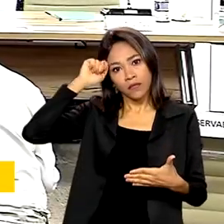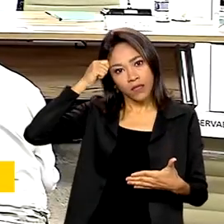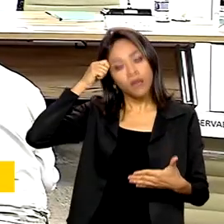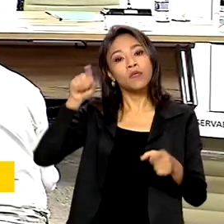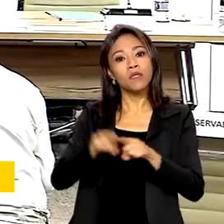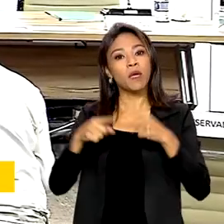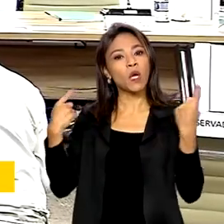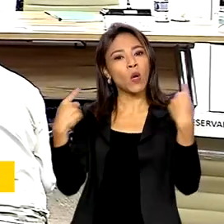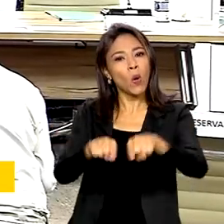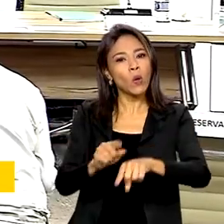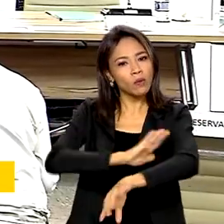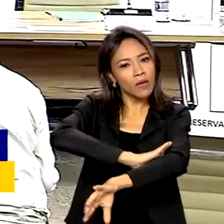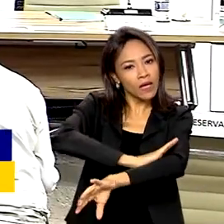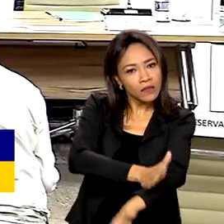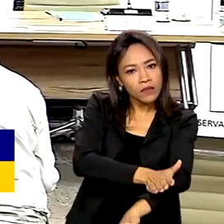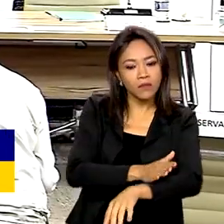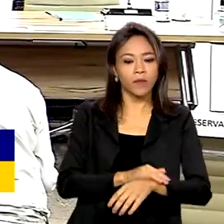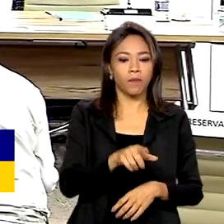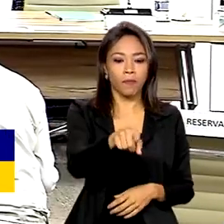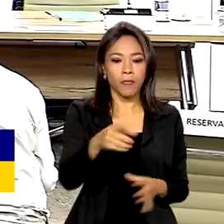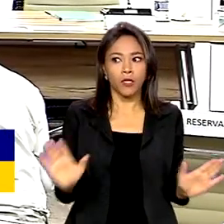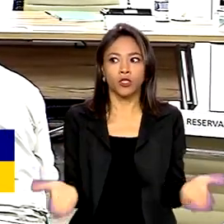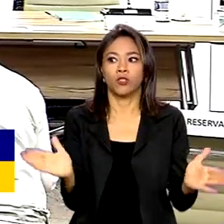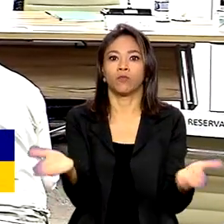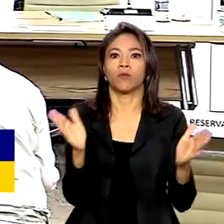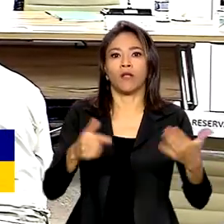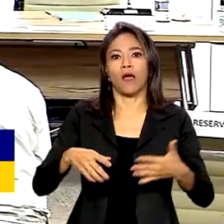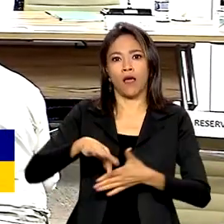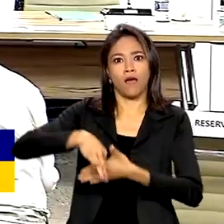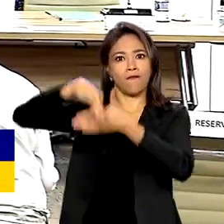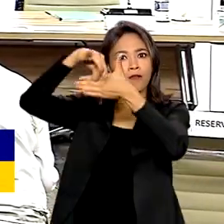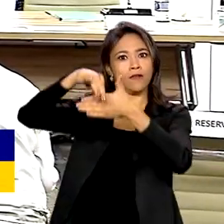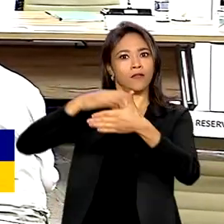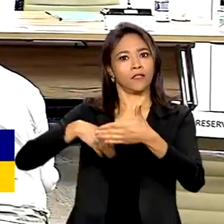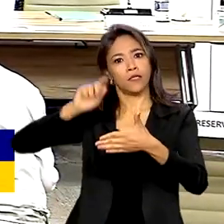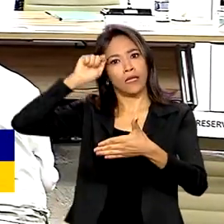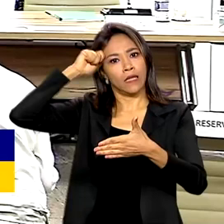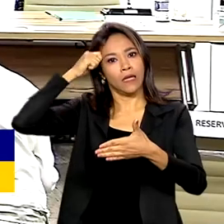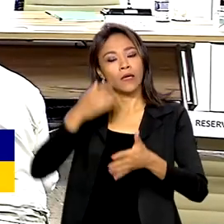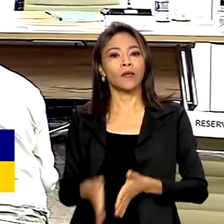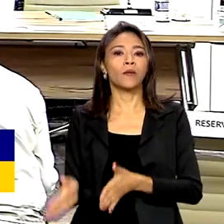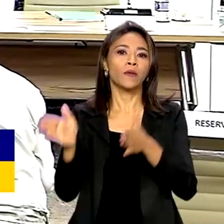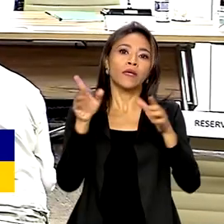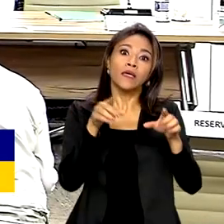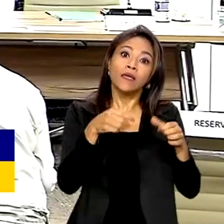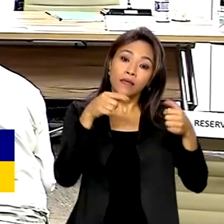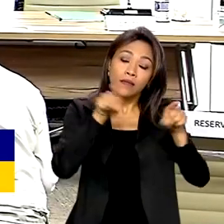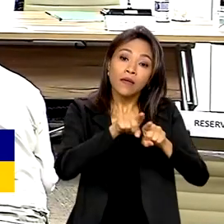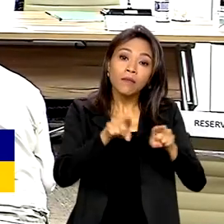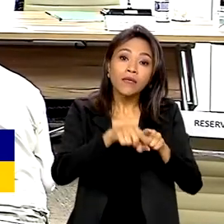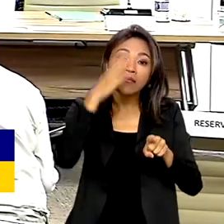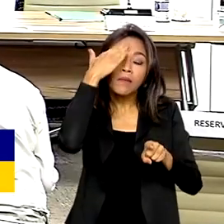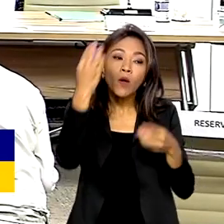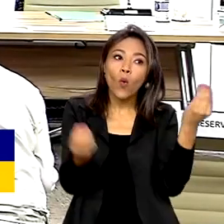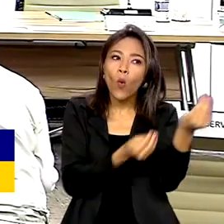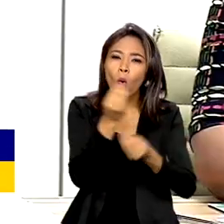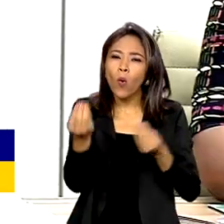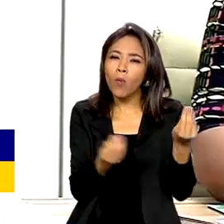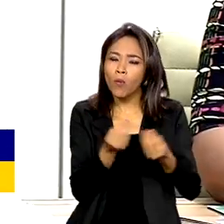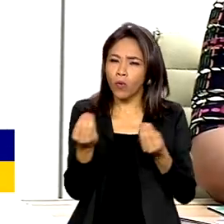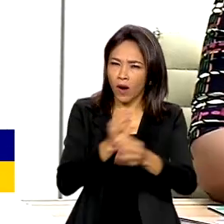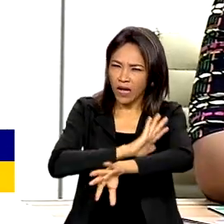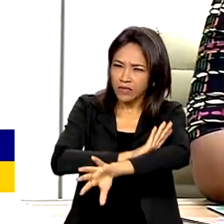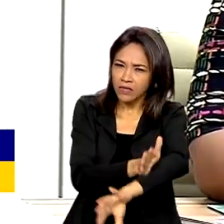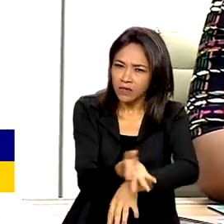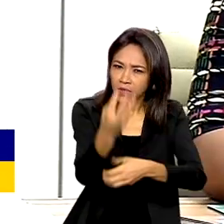Estimular a presença de negros em cargos de chefia, combater a discriminação e compreender como o racismo está inserido na administração pública